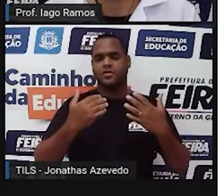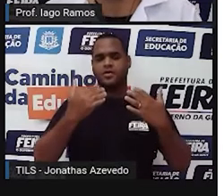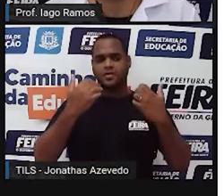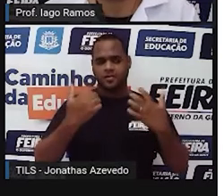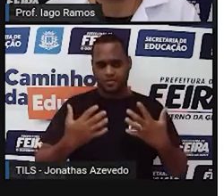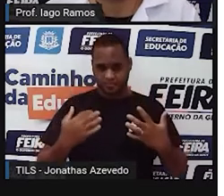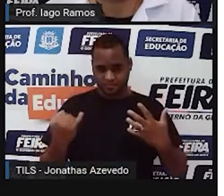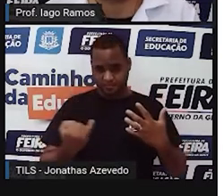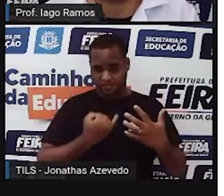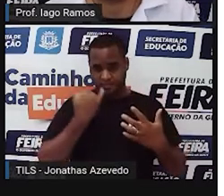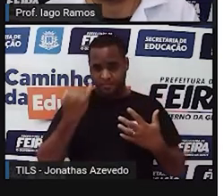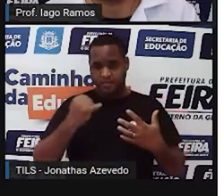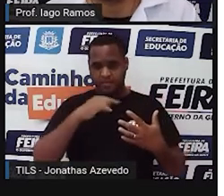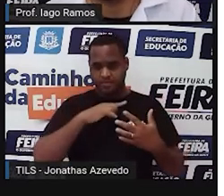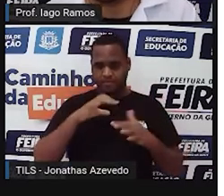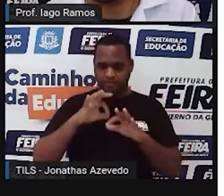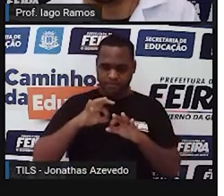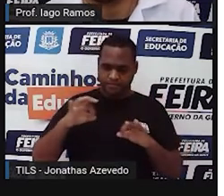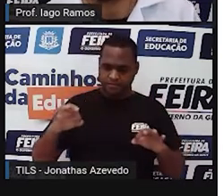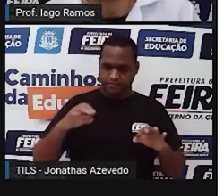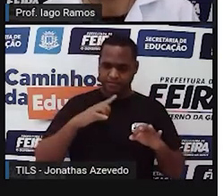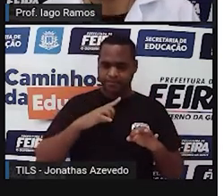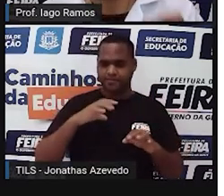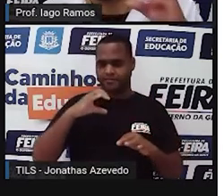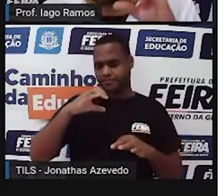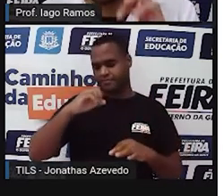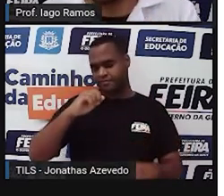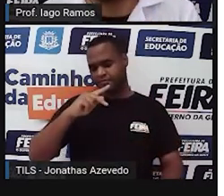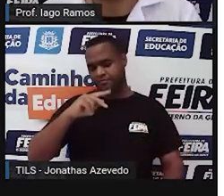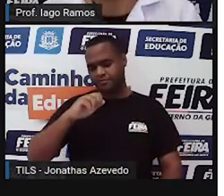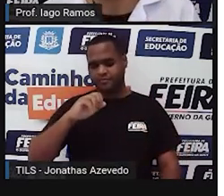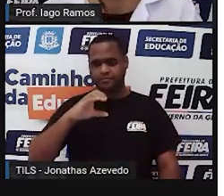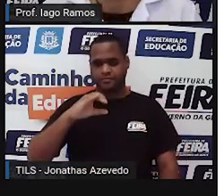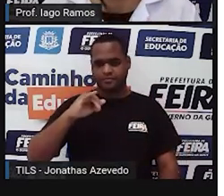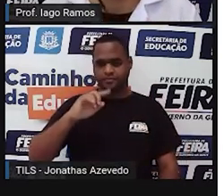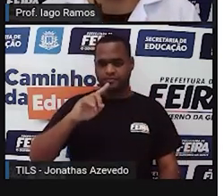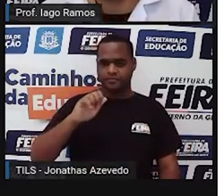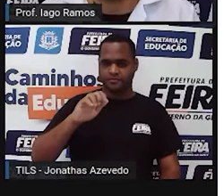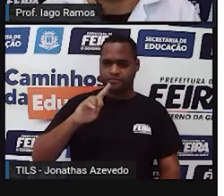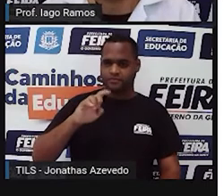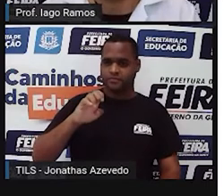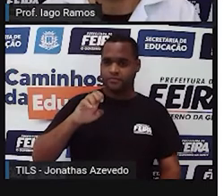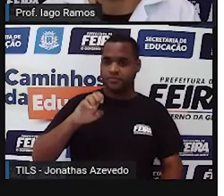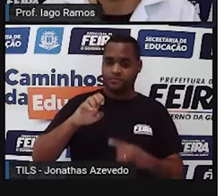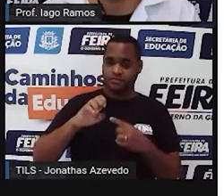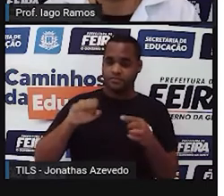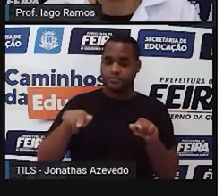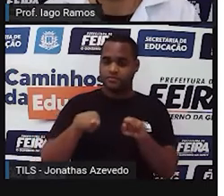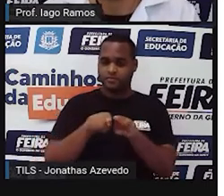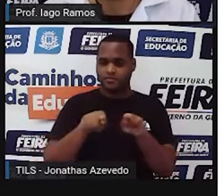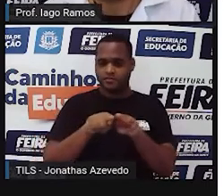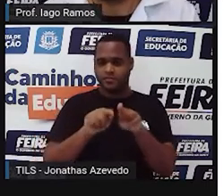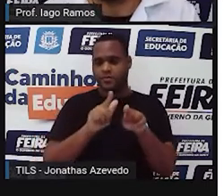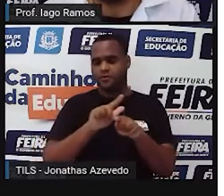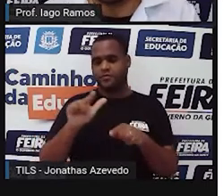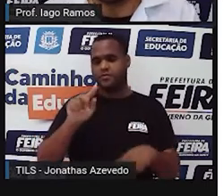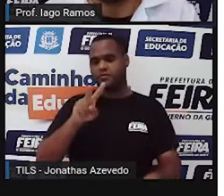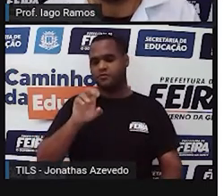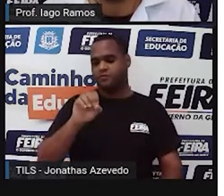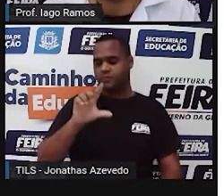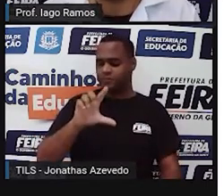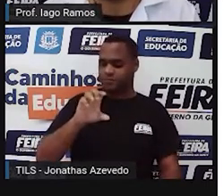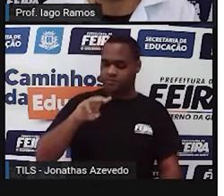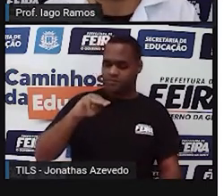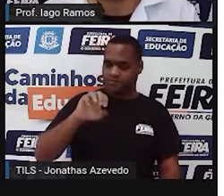sobre a medida chamada capacidade e um pouquinho só também da medida chamada volume, né?